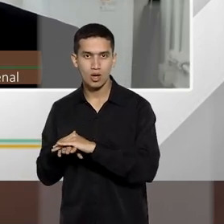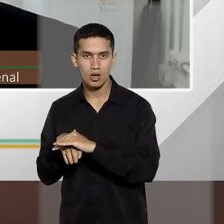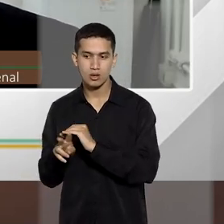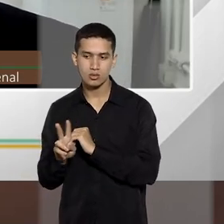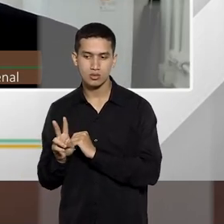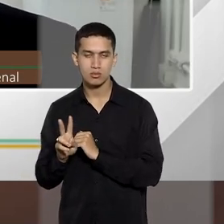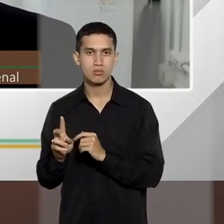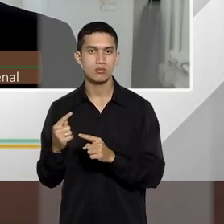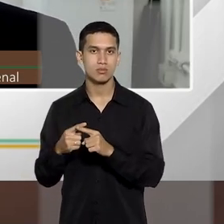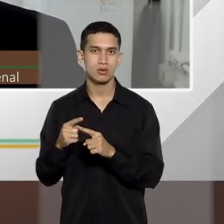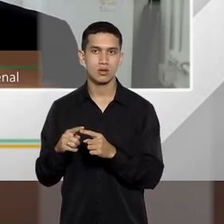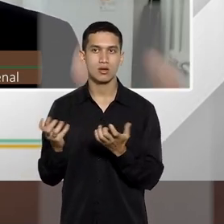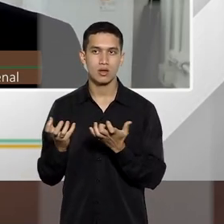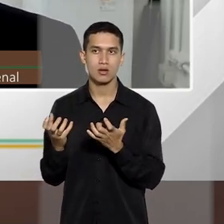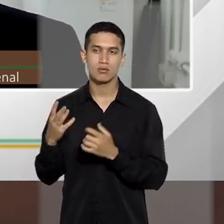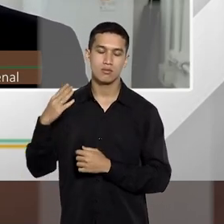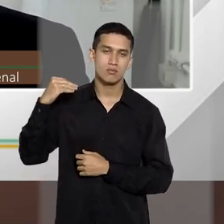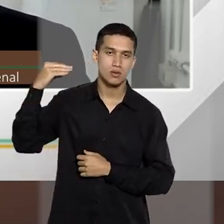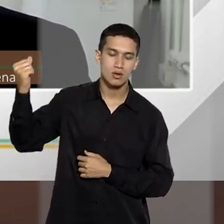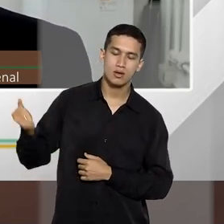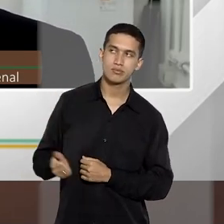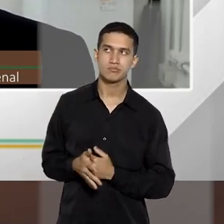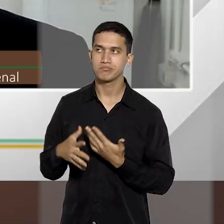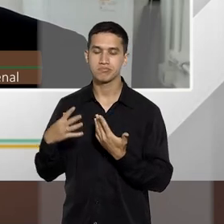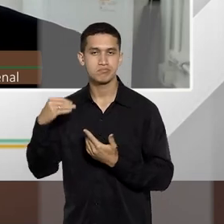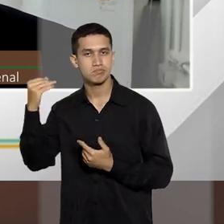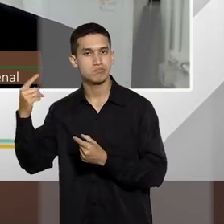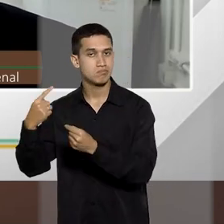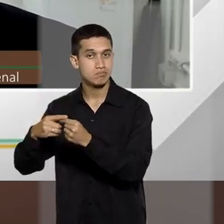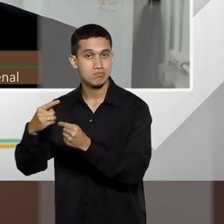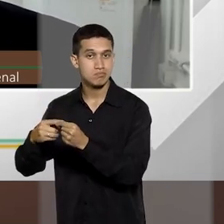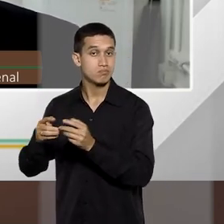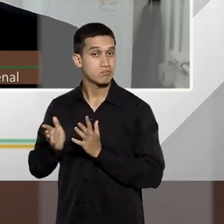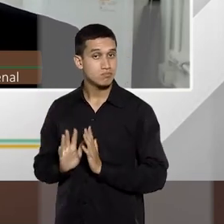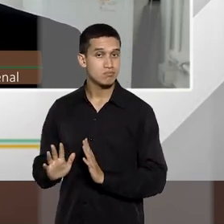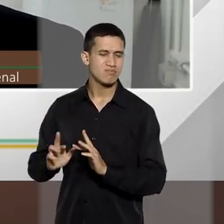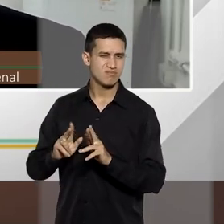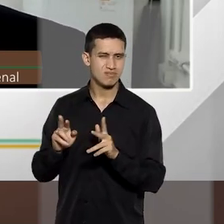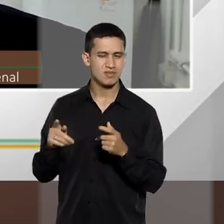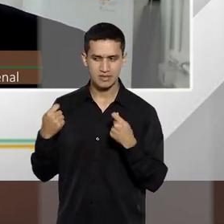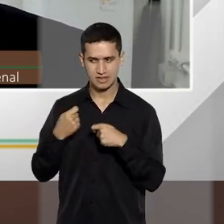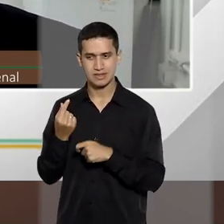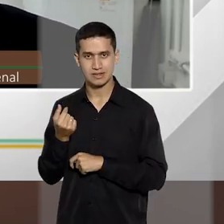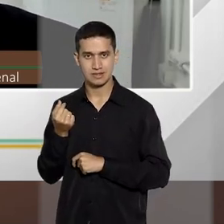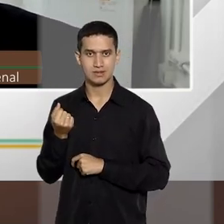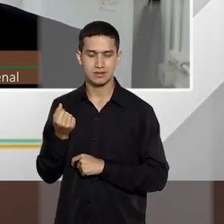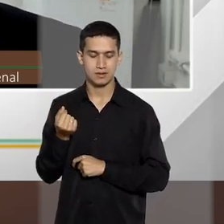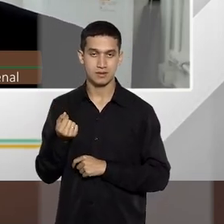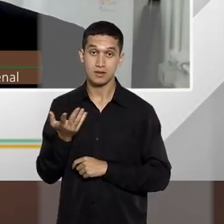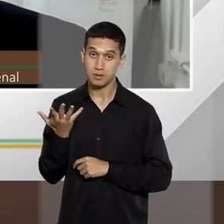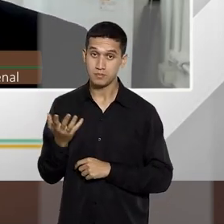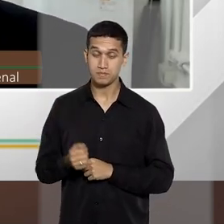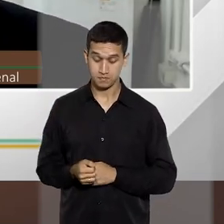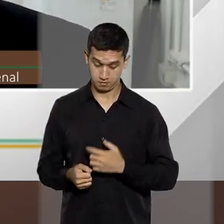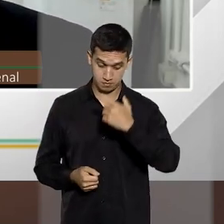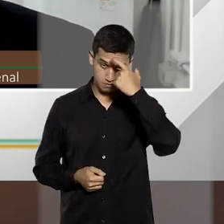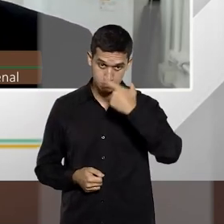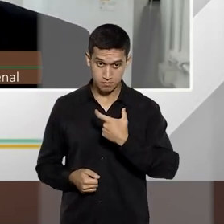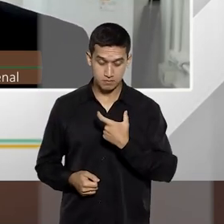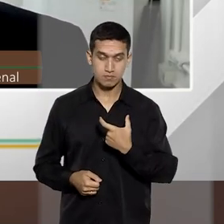uma viagem para o estado de origem, visitar alguém, quer fazer uma viagem e precisa de uma determinada quantia, todos os dias ele